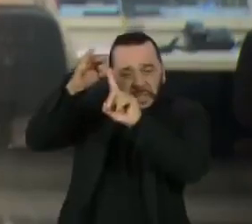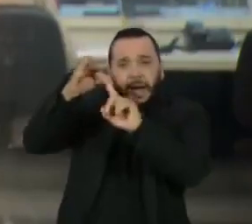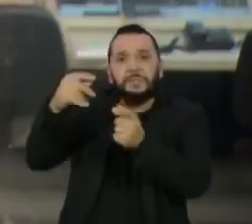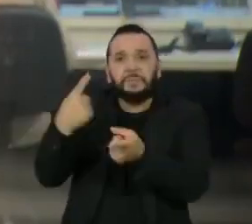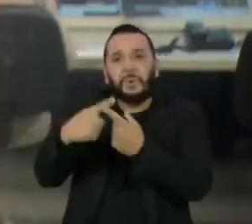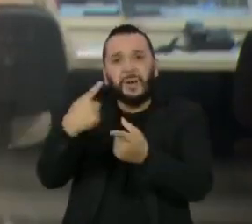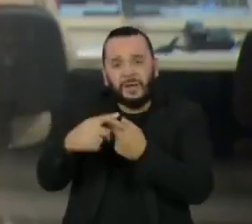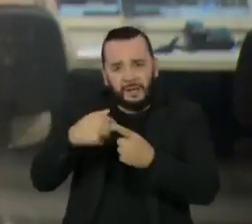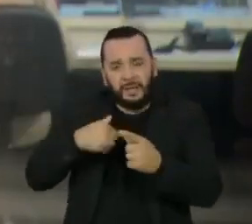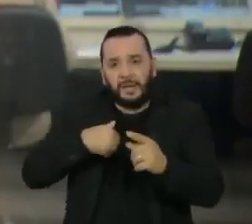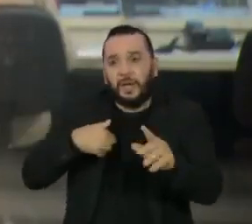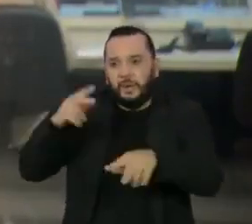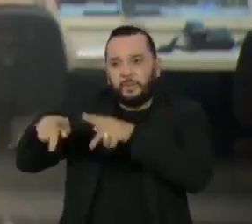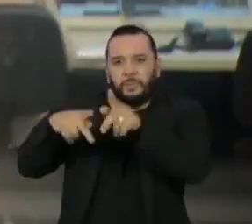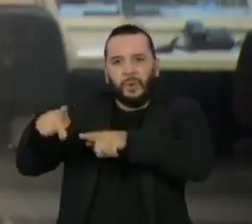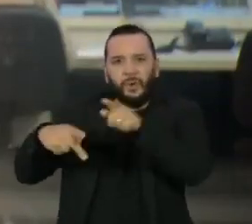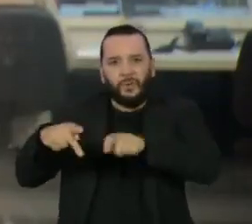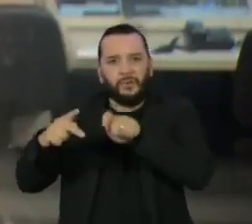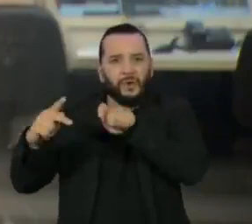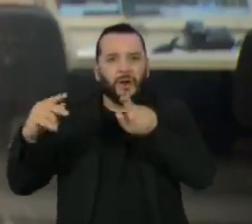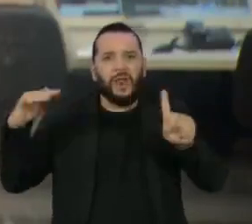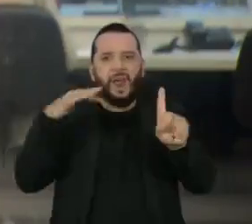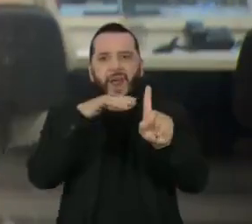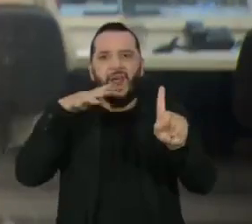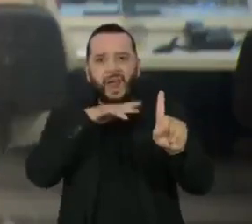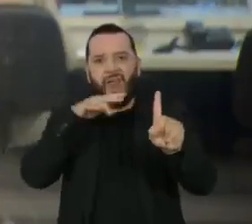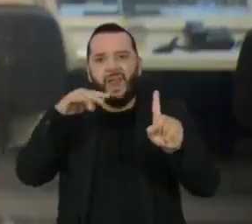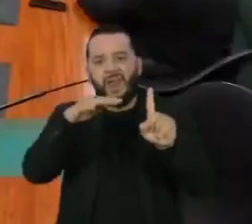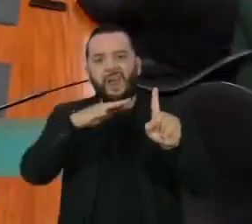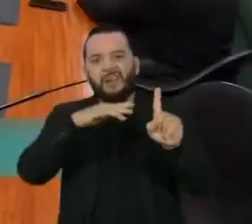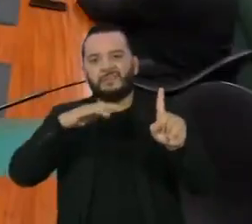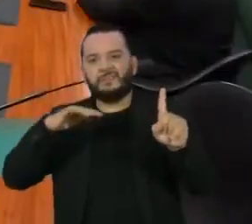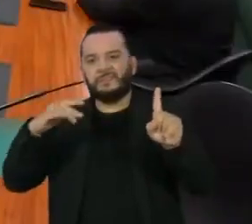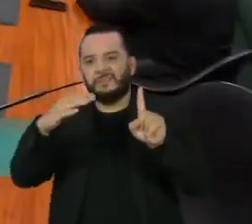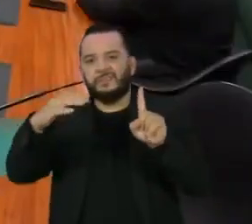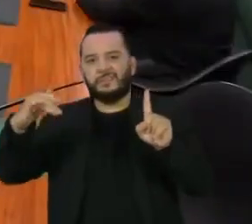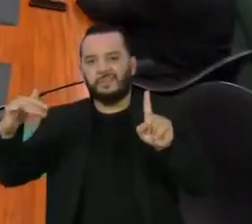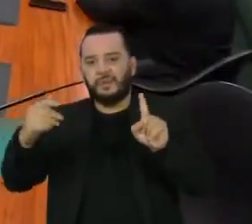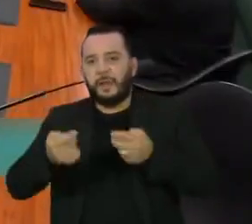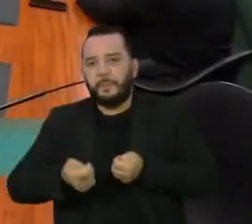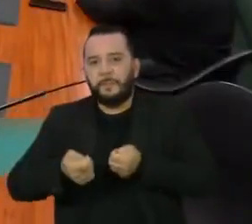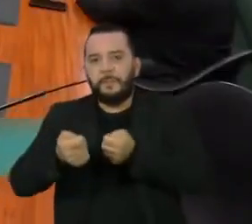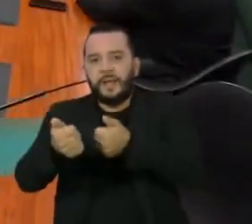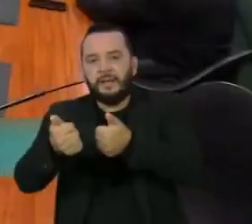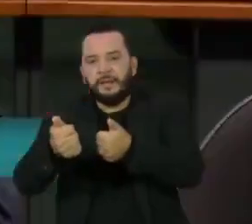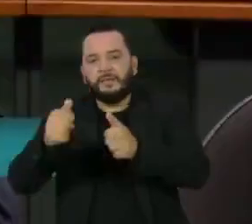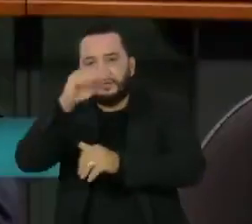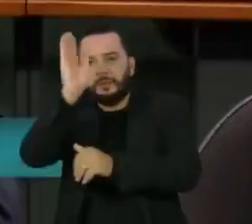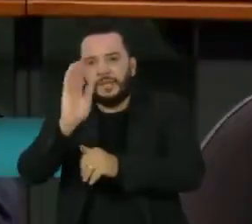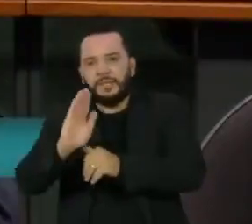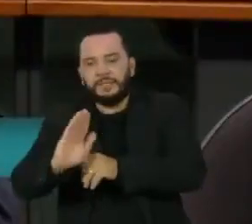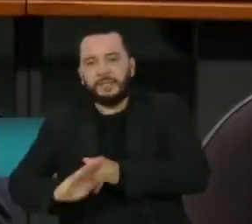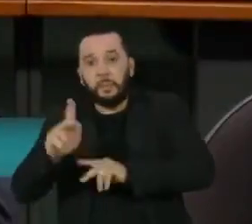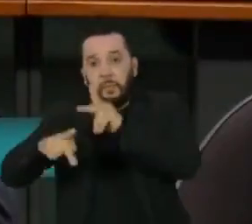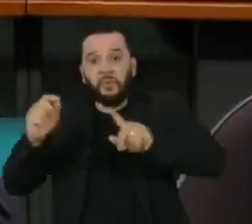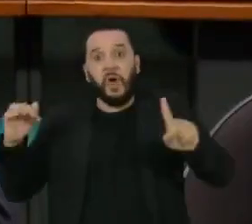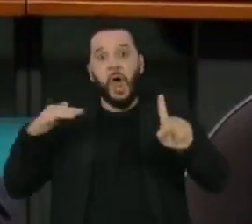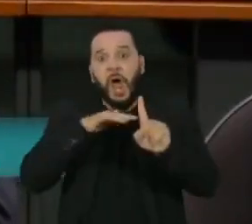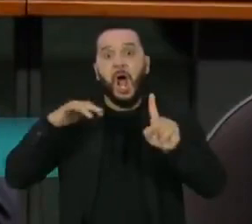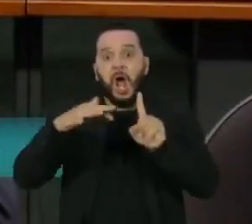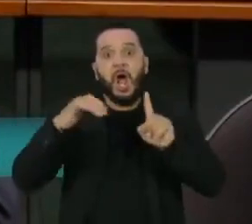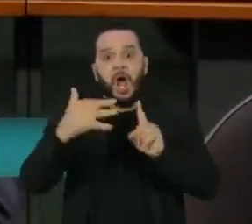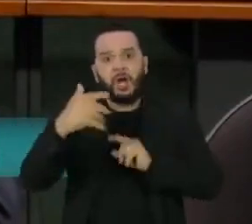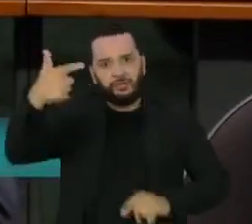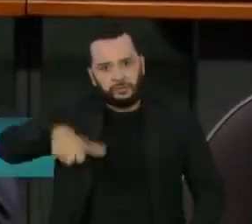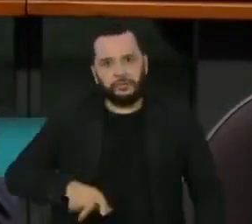de popularidade às vésperas da eleição presidencial do ano que vem. A sessão que analisa a proposta de emenda à Constituição está